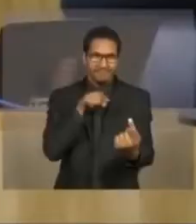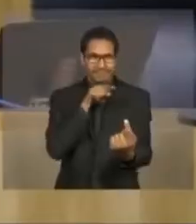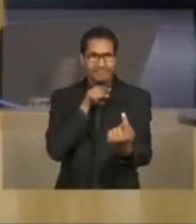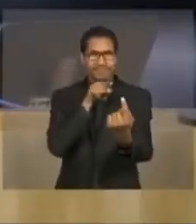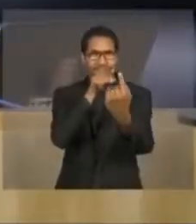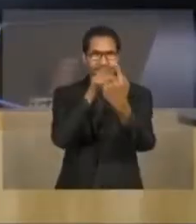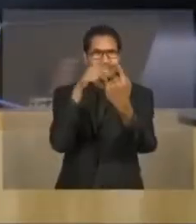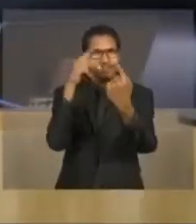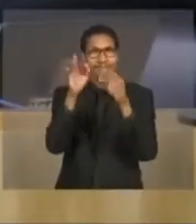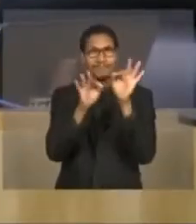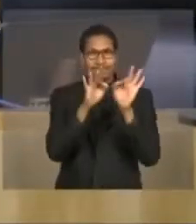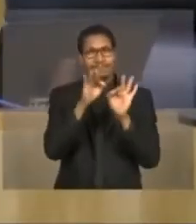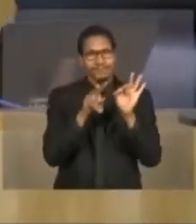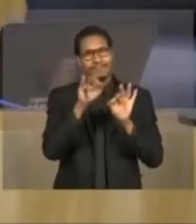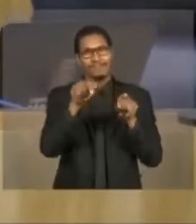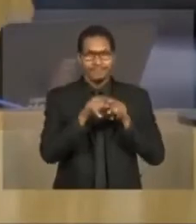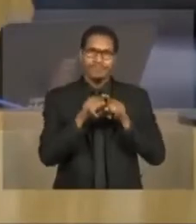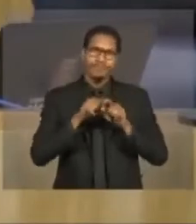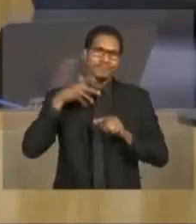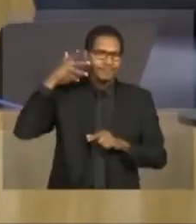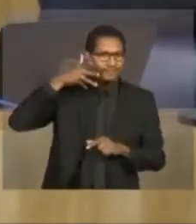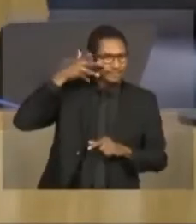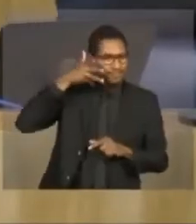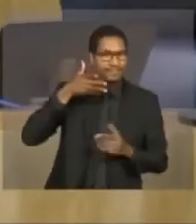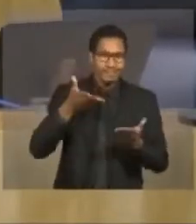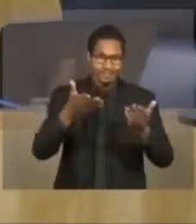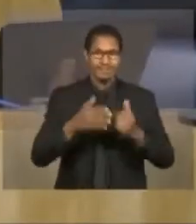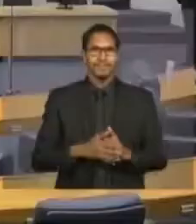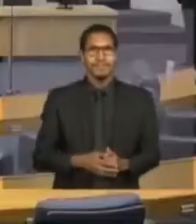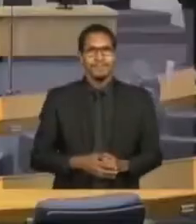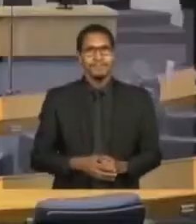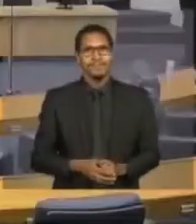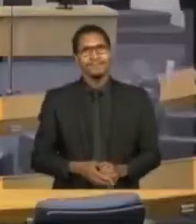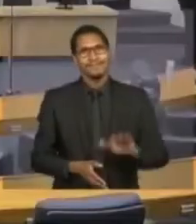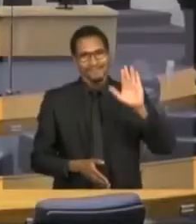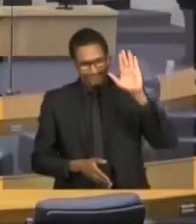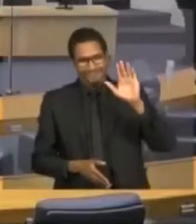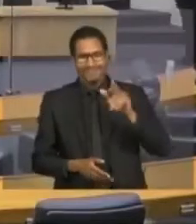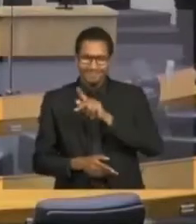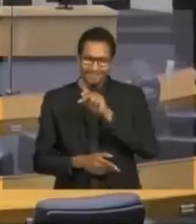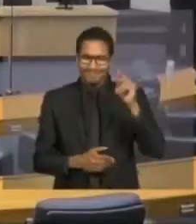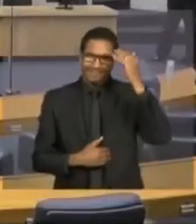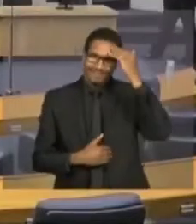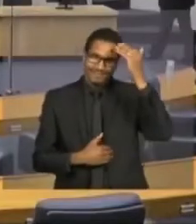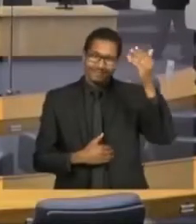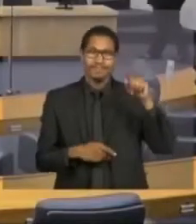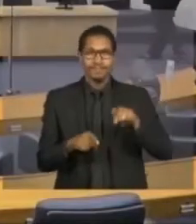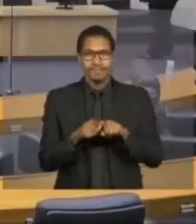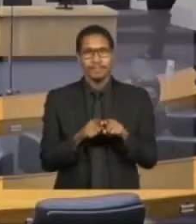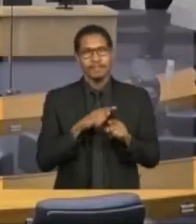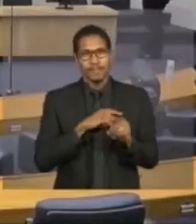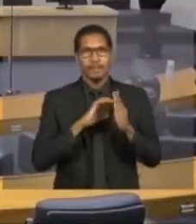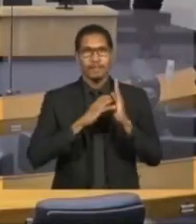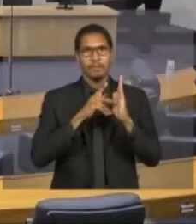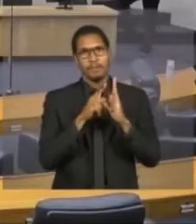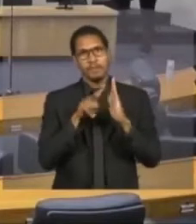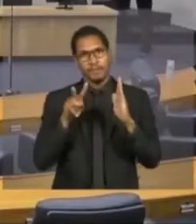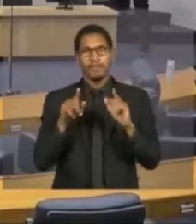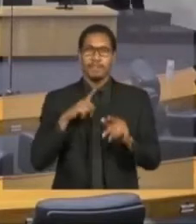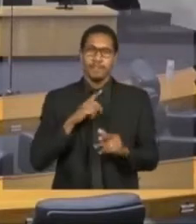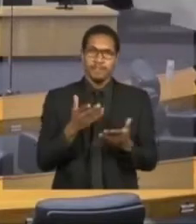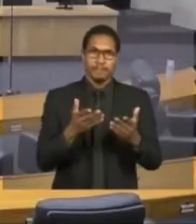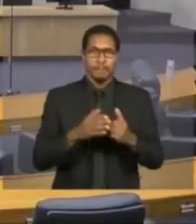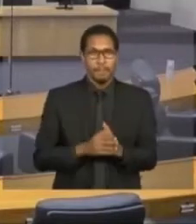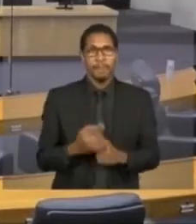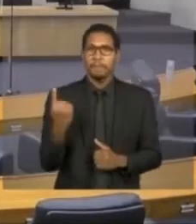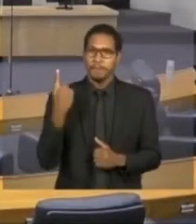O vereador Gilberto Natalini. Senhor presidente, obrigado, senhor presidente. Estou encaminhando em nome do Partido Verde. Em